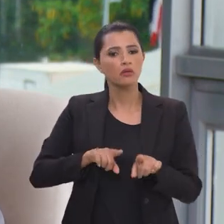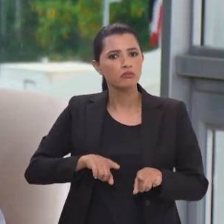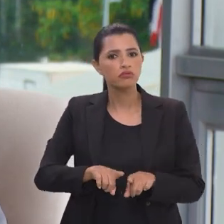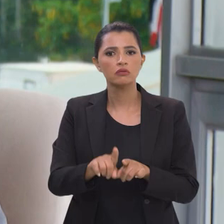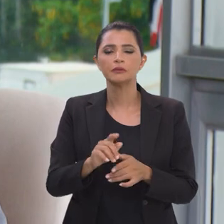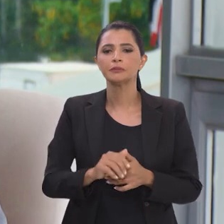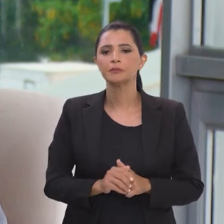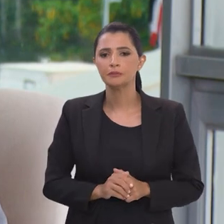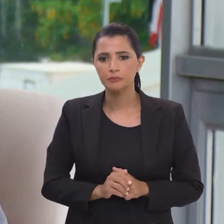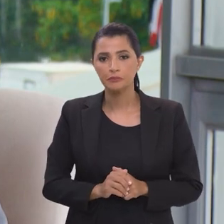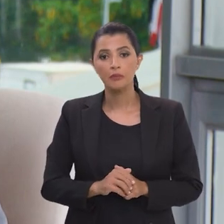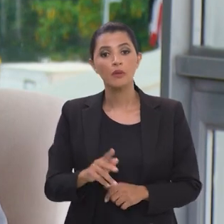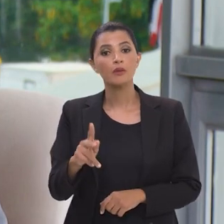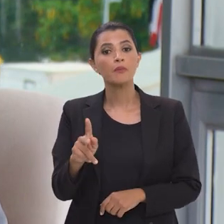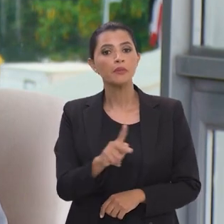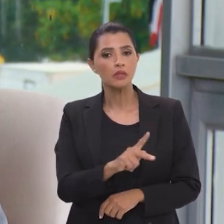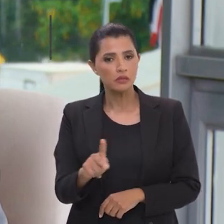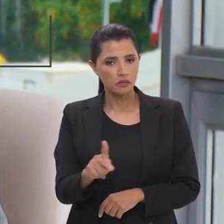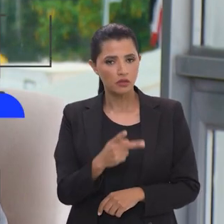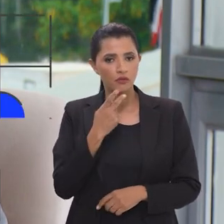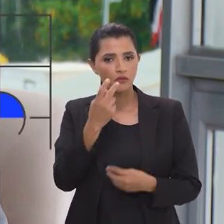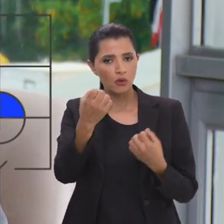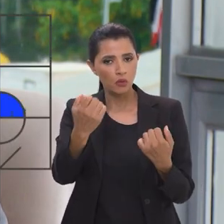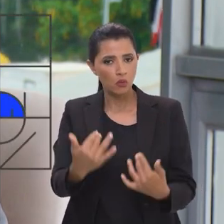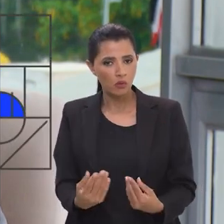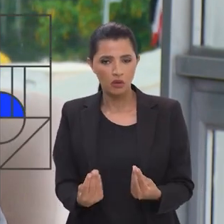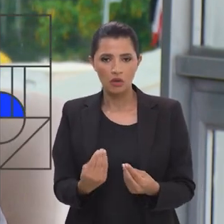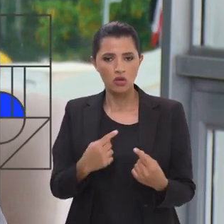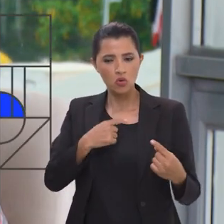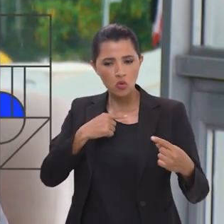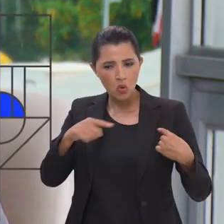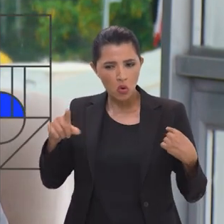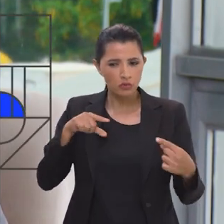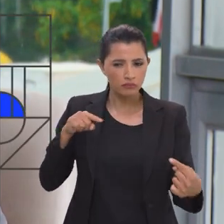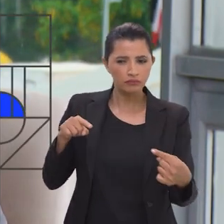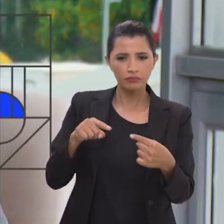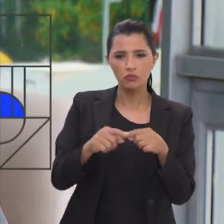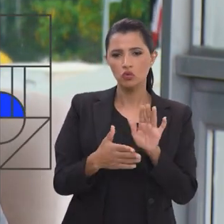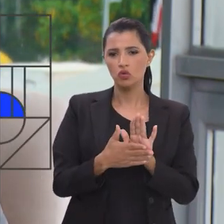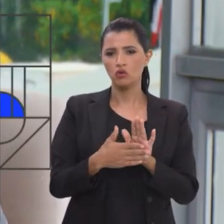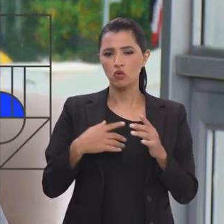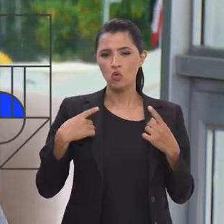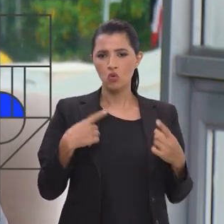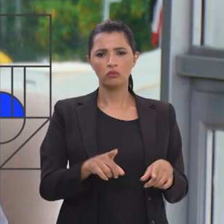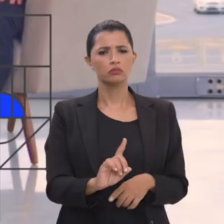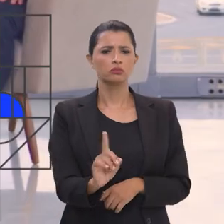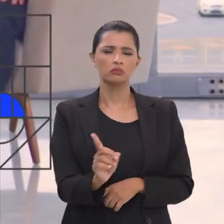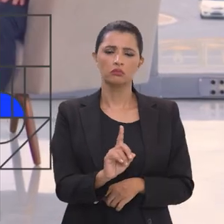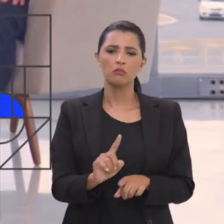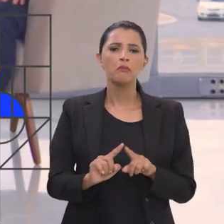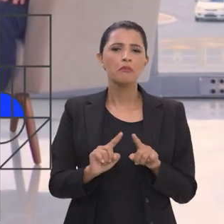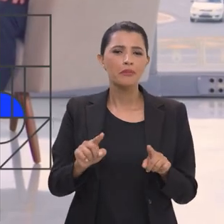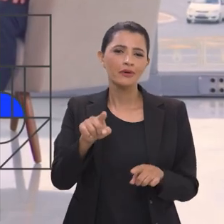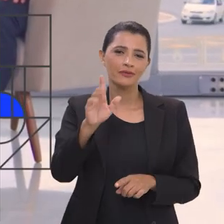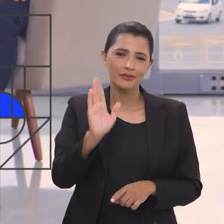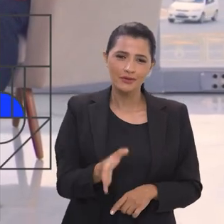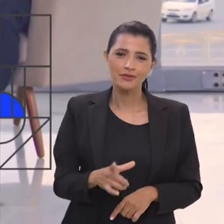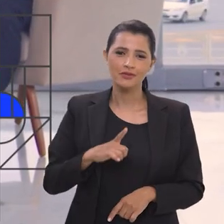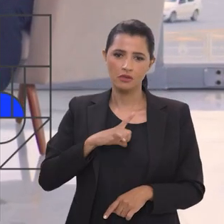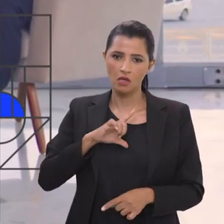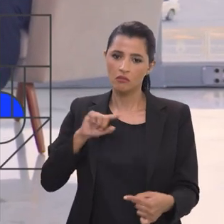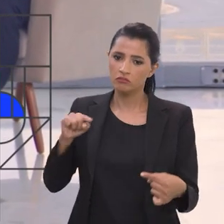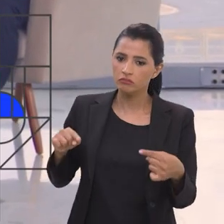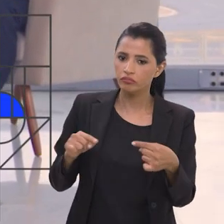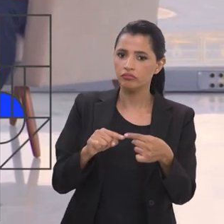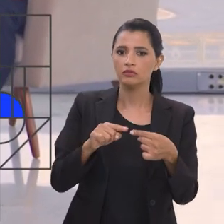O presidente Lula costuma dizer que ele não é contra metas e objetivos. Mas assim como você